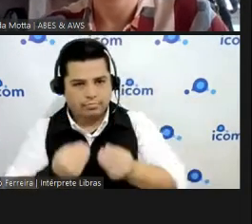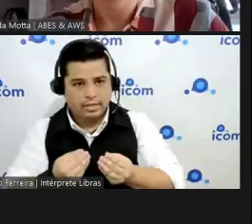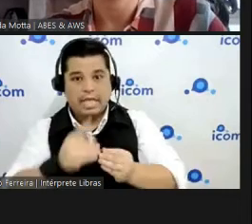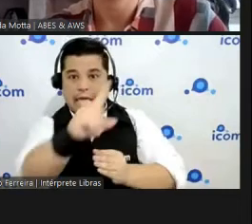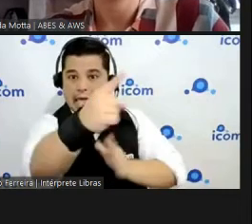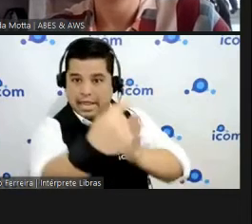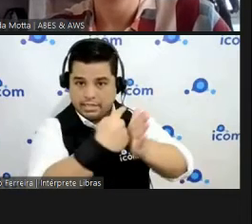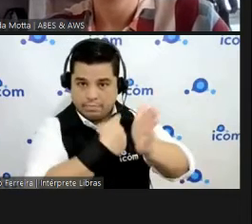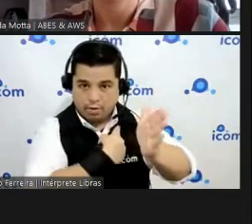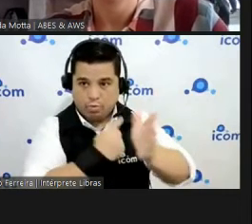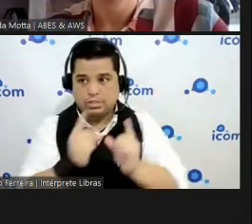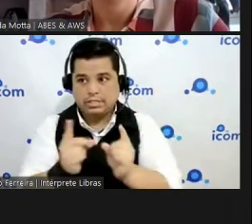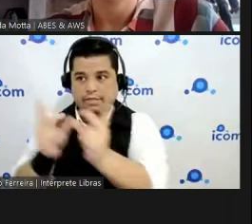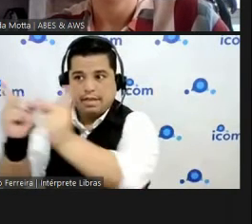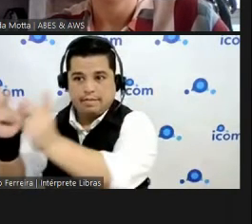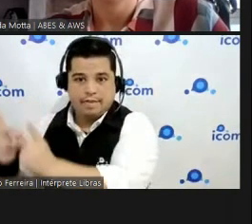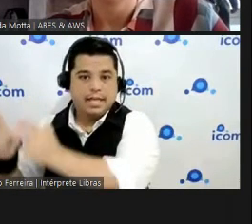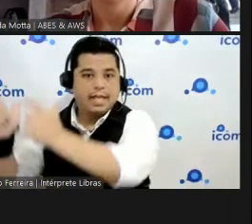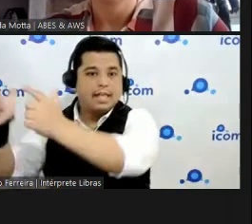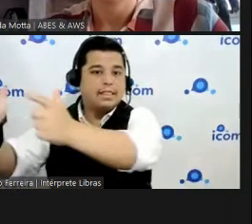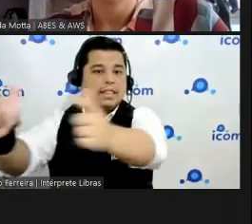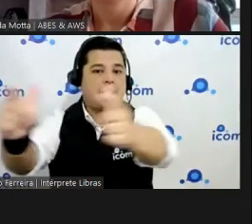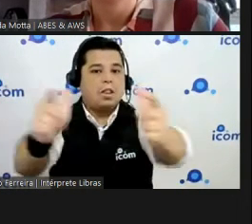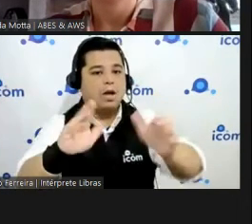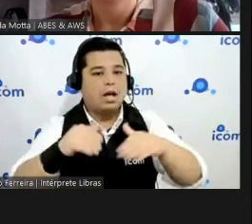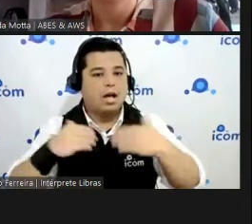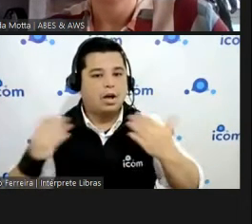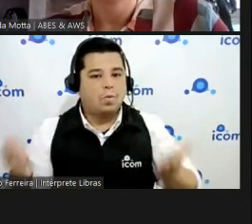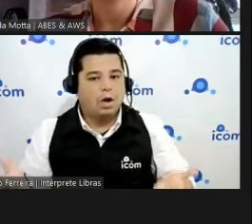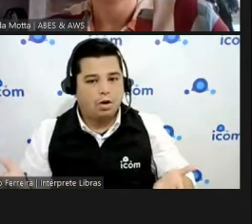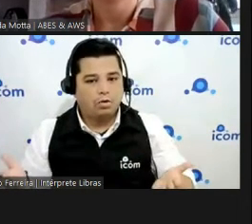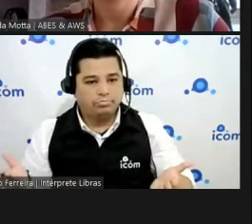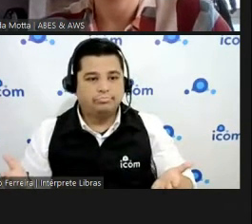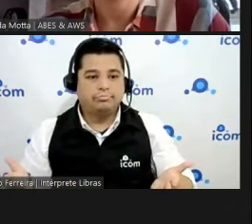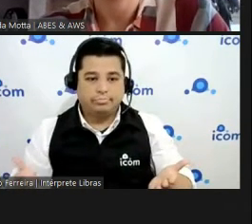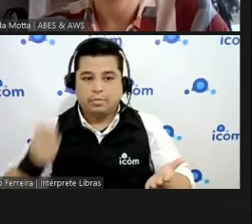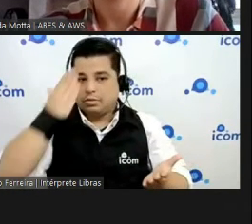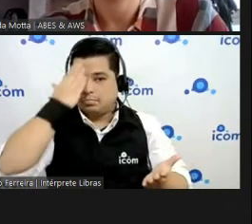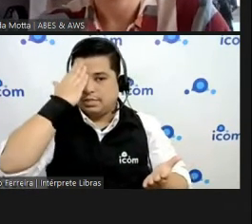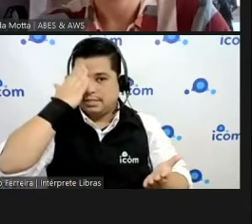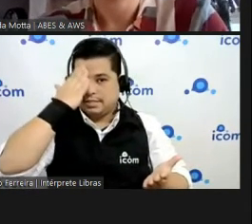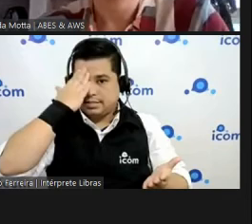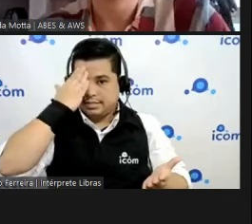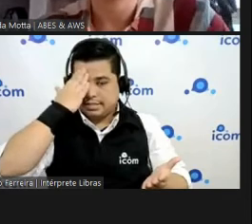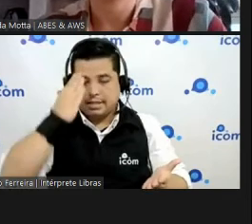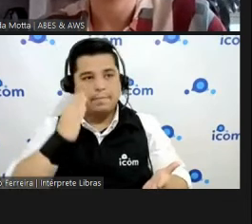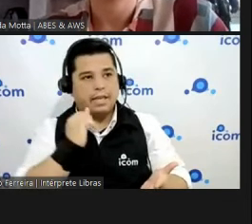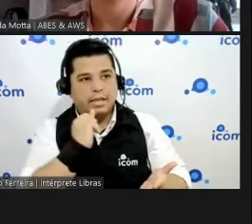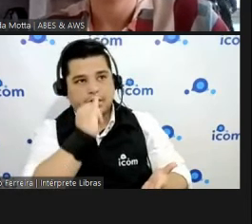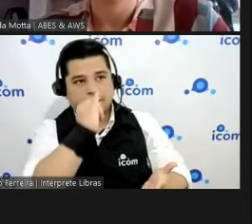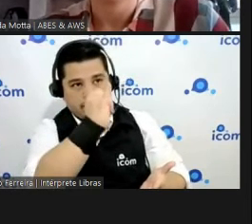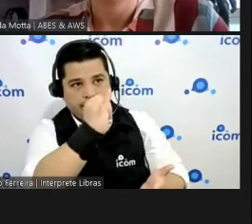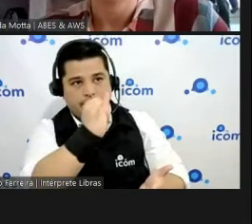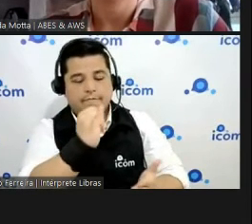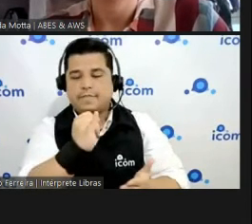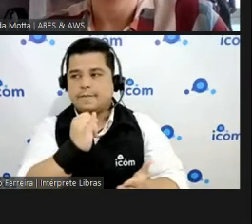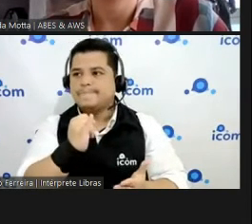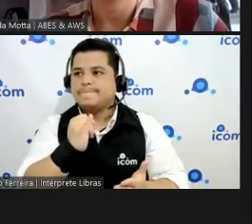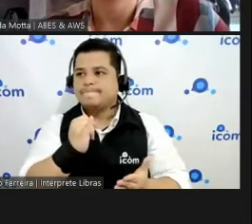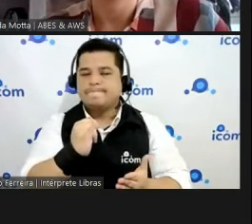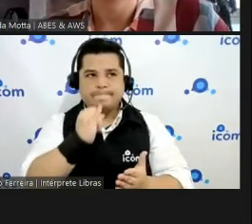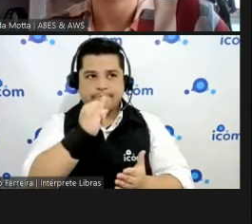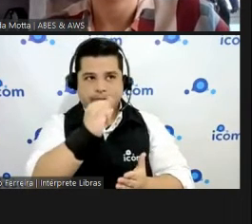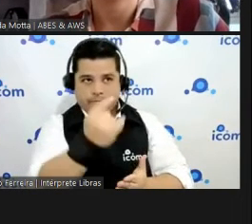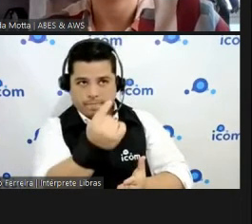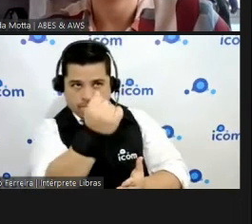pública federal então ele sabe qual é a tabela máxima dele então ele vai eu posso licitar pelo que? não pelo menor